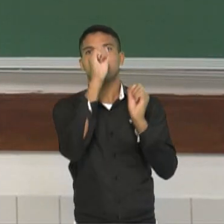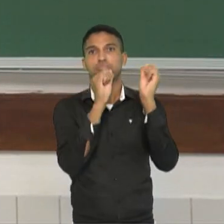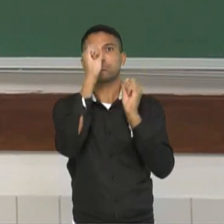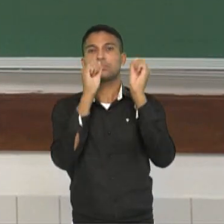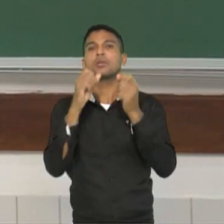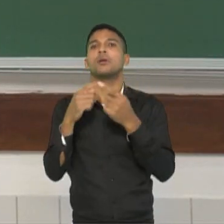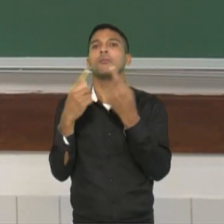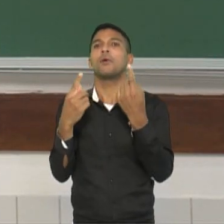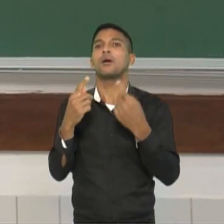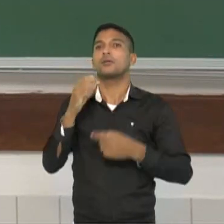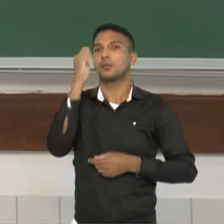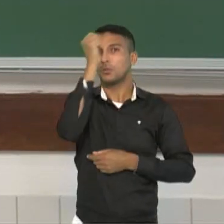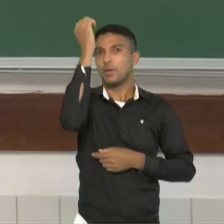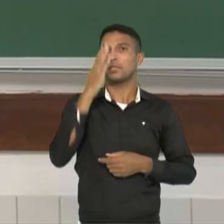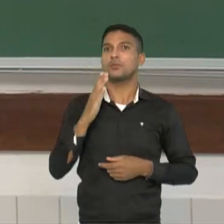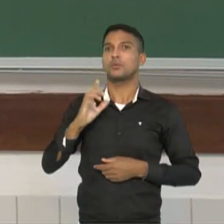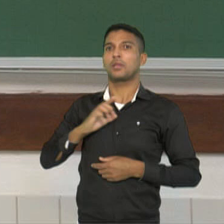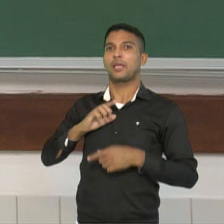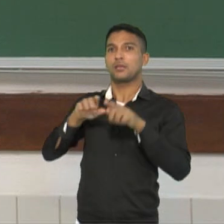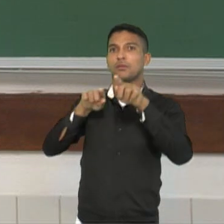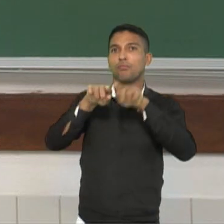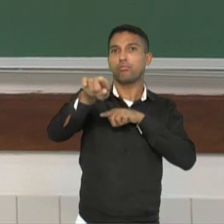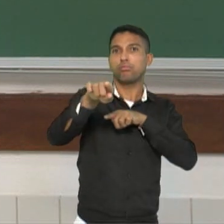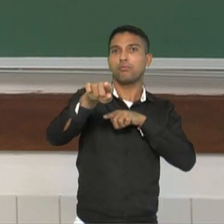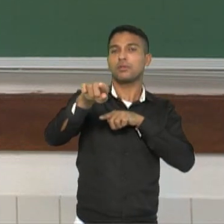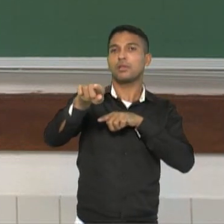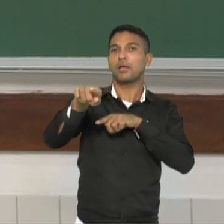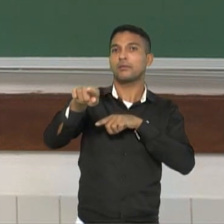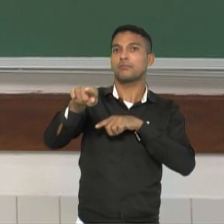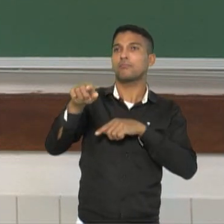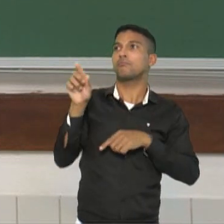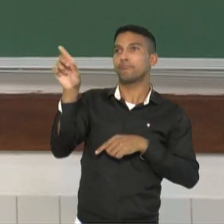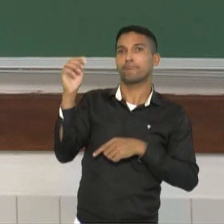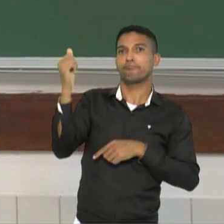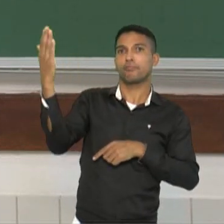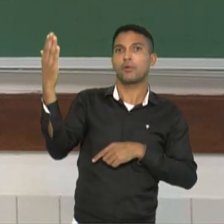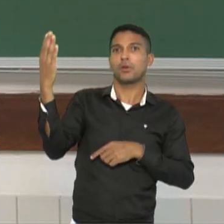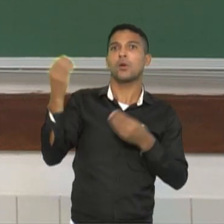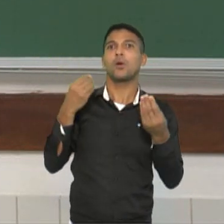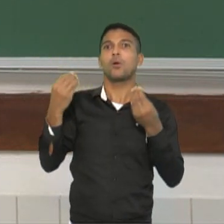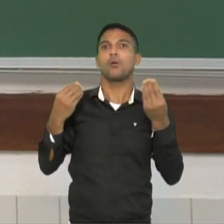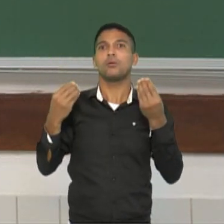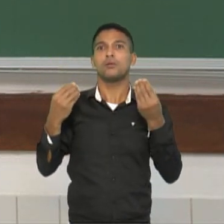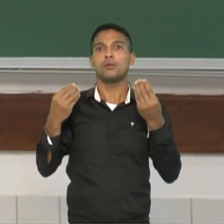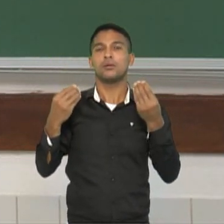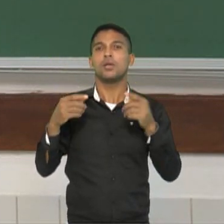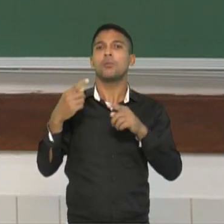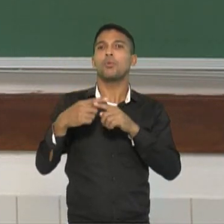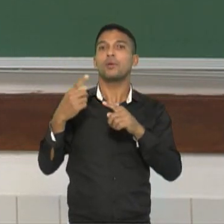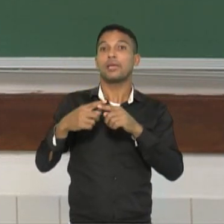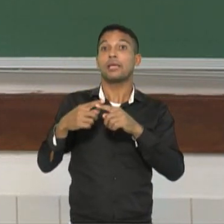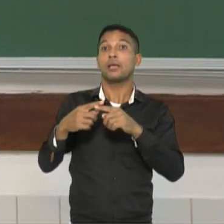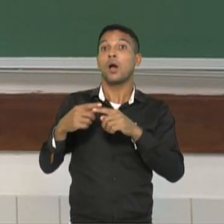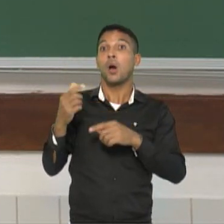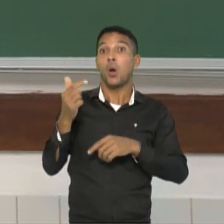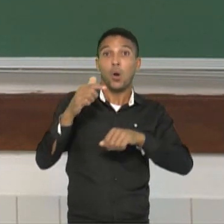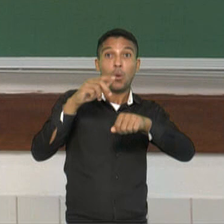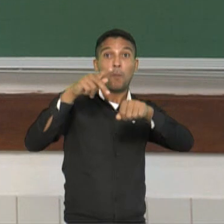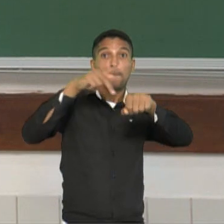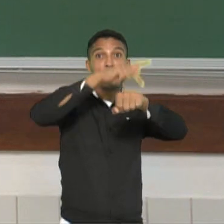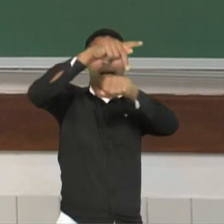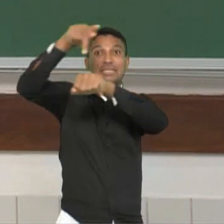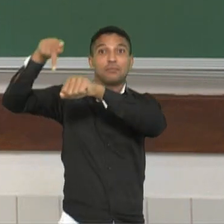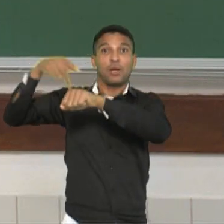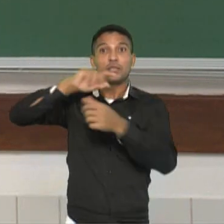multinacional quer se instalar num lugar diferente, por que ela opta pelo Brasil e não opta por um outro país?